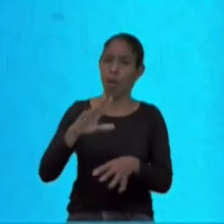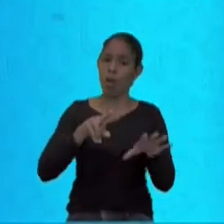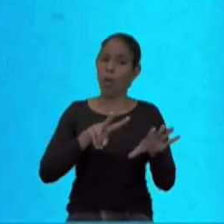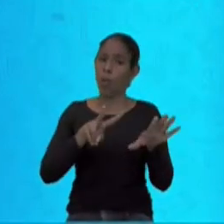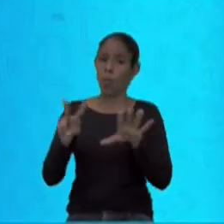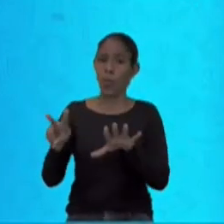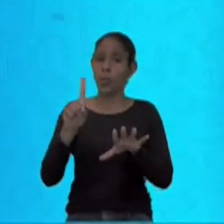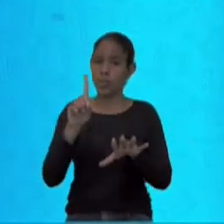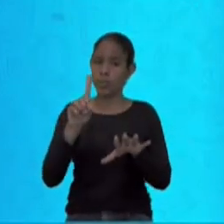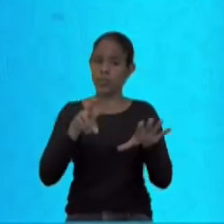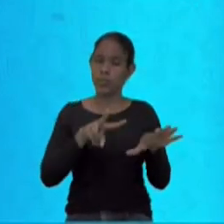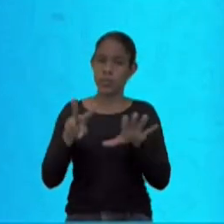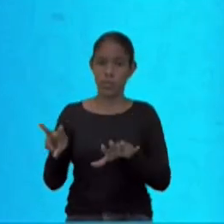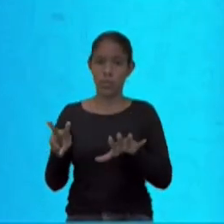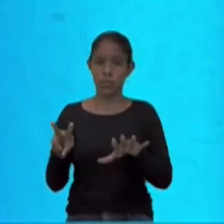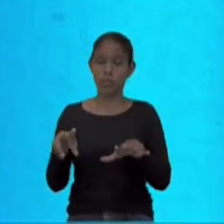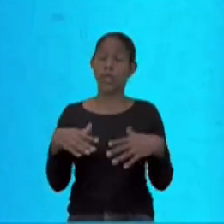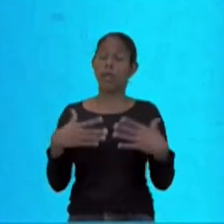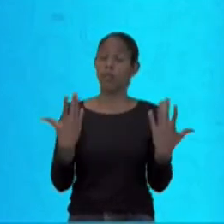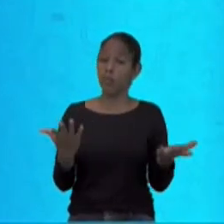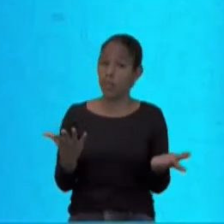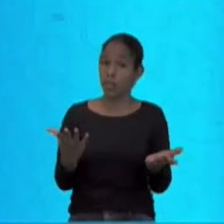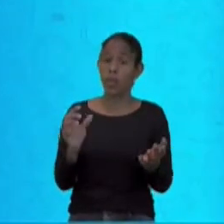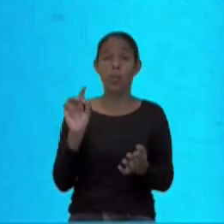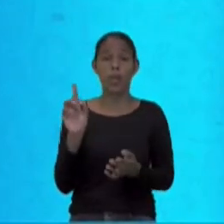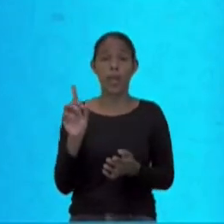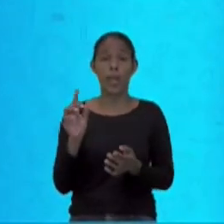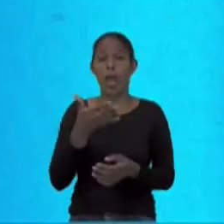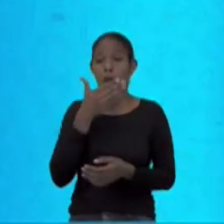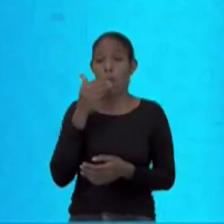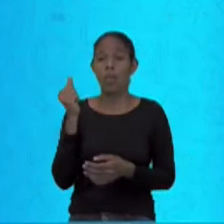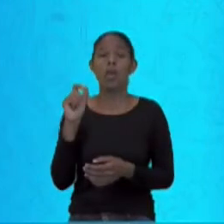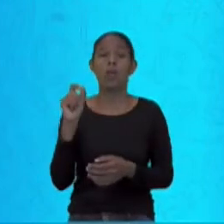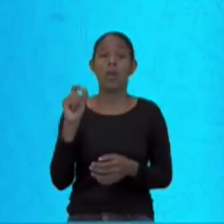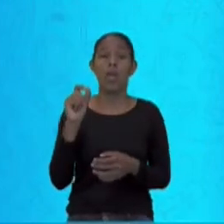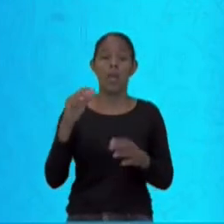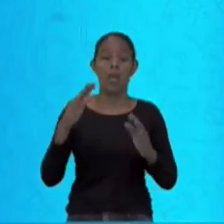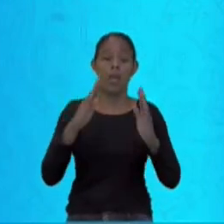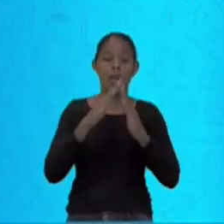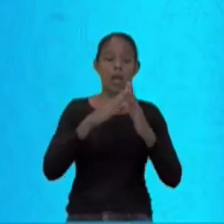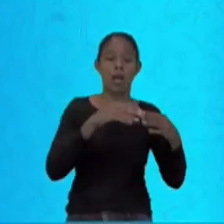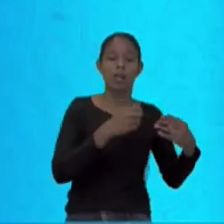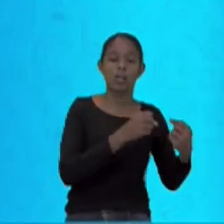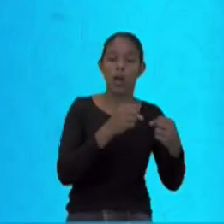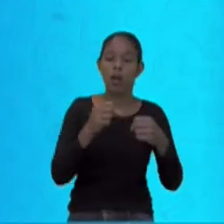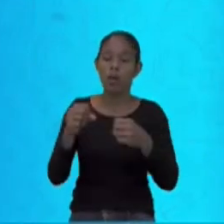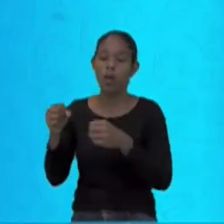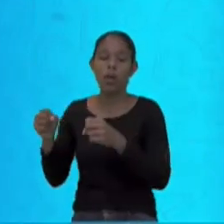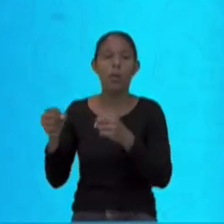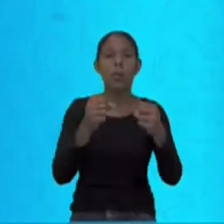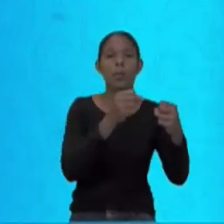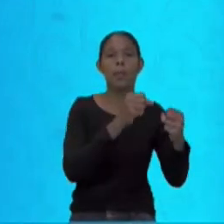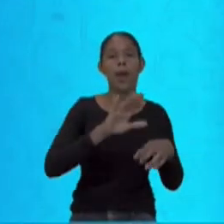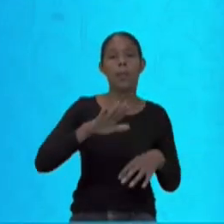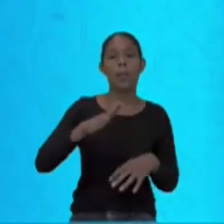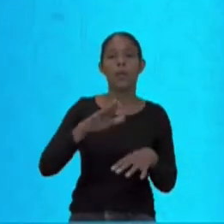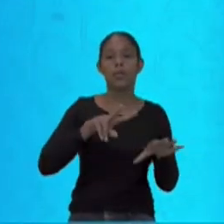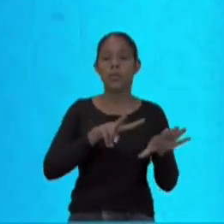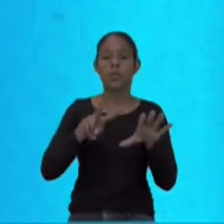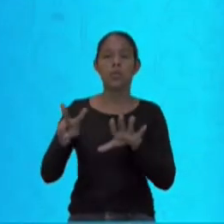casa, na nossa residência em geral, nos nossos locais habituais, para que ele não chegue a 10 dias.